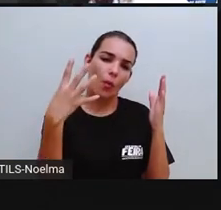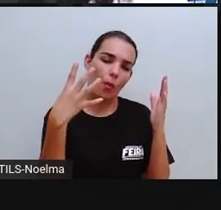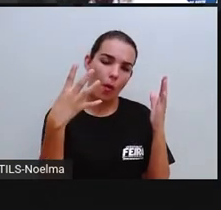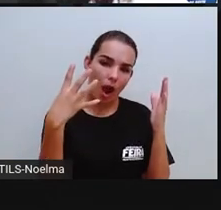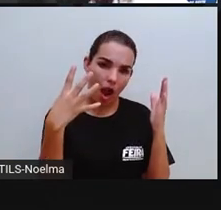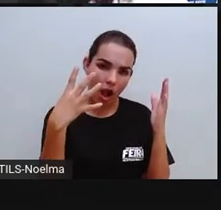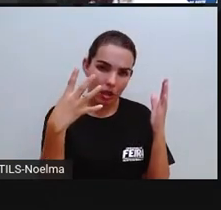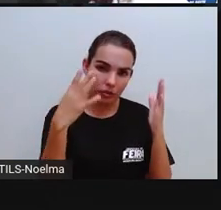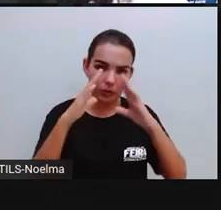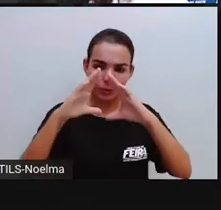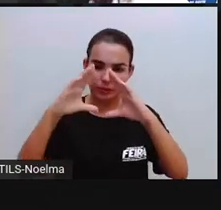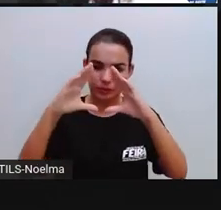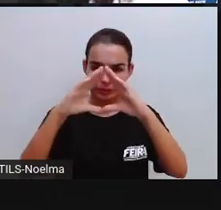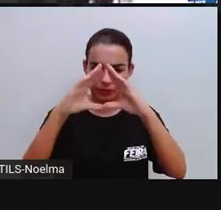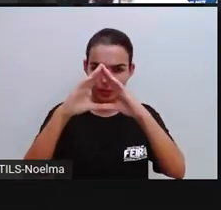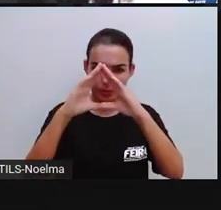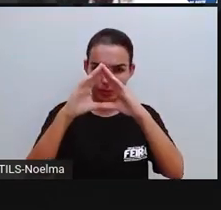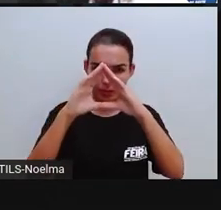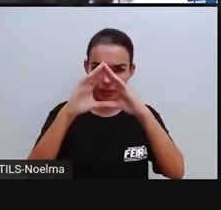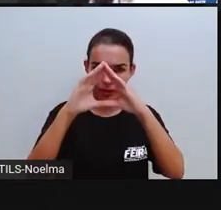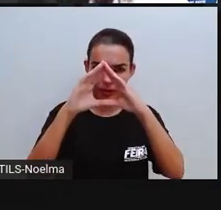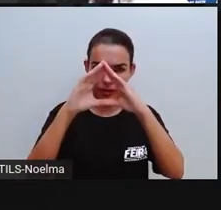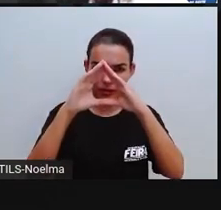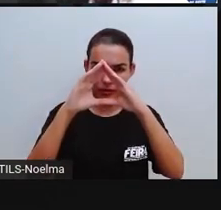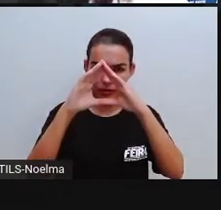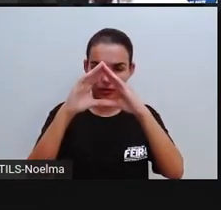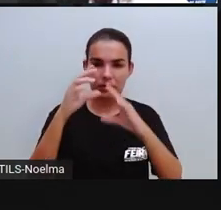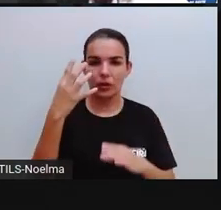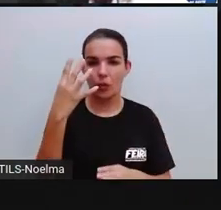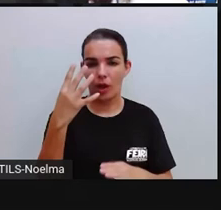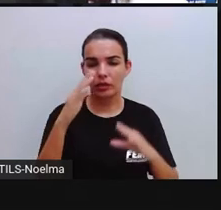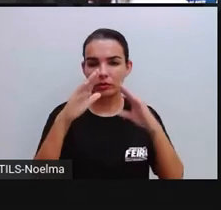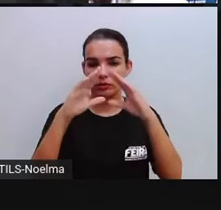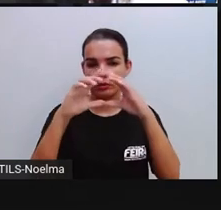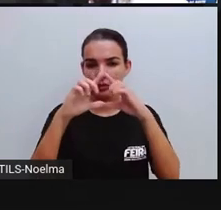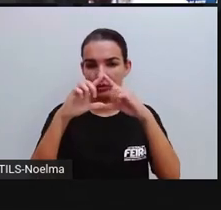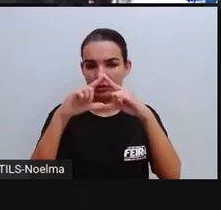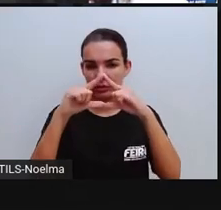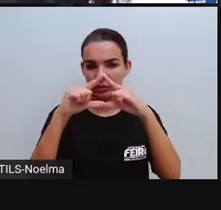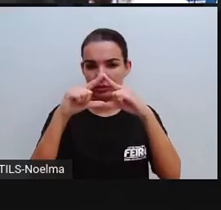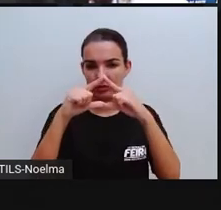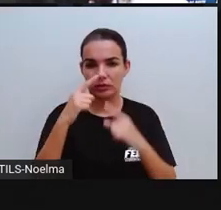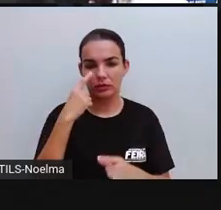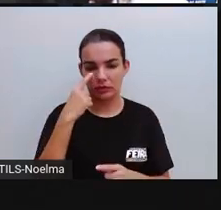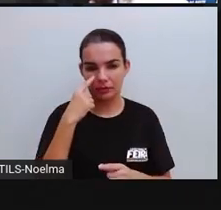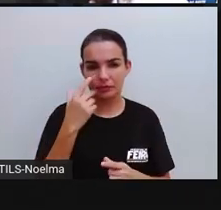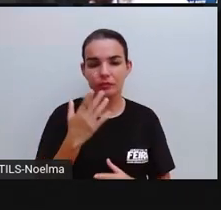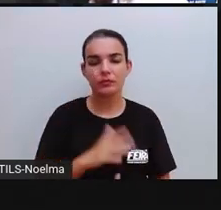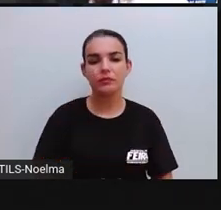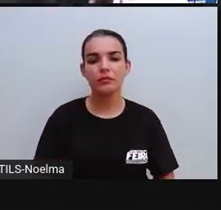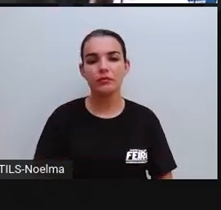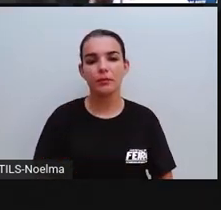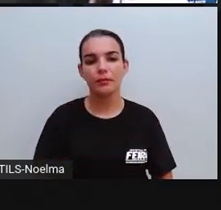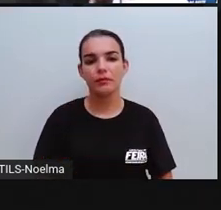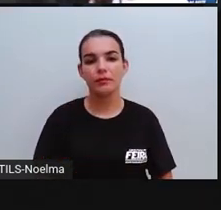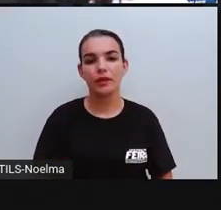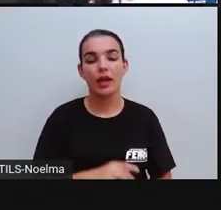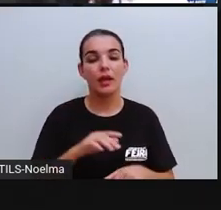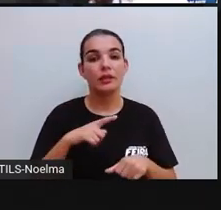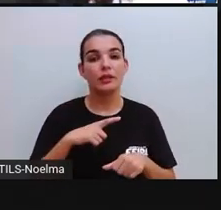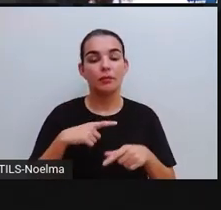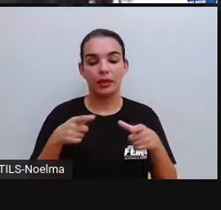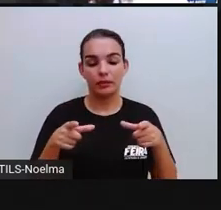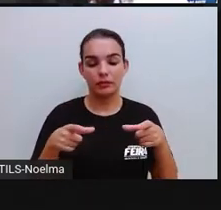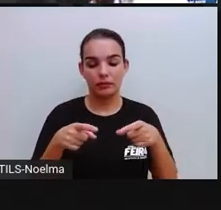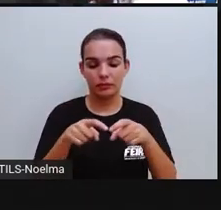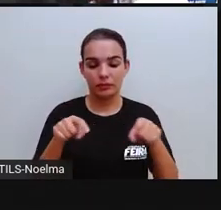triângulos, né? Que a gente viu, Um, dois, três, quatro. Mais uma base